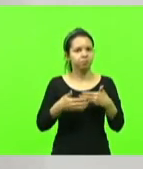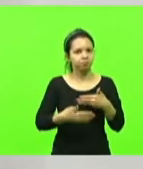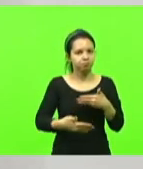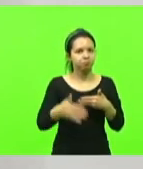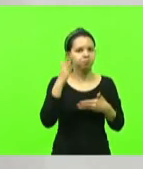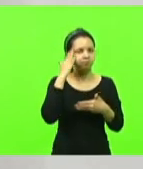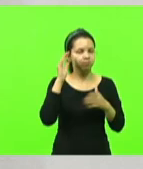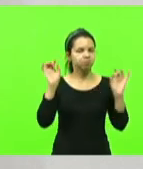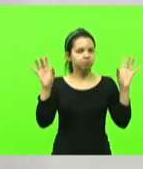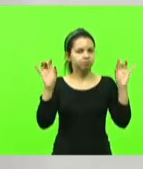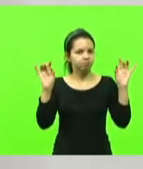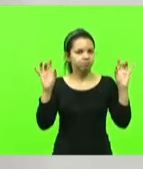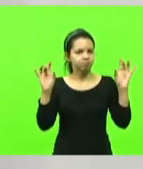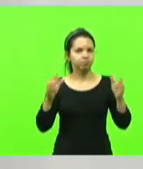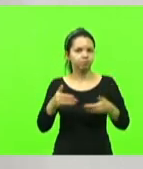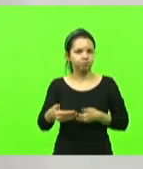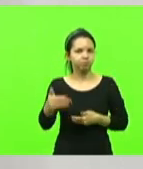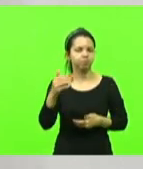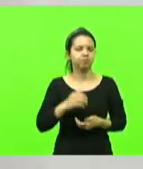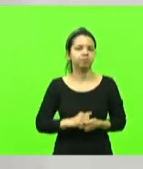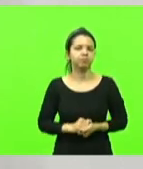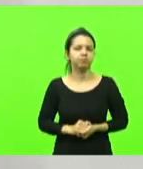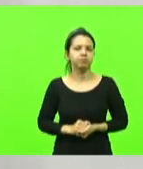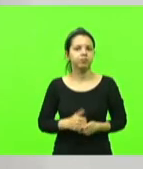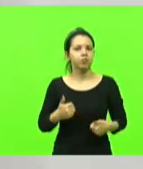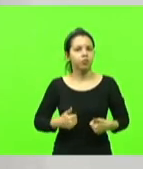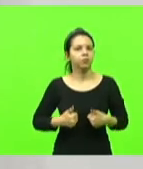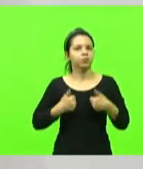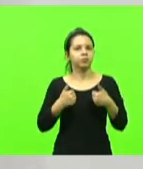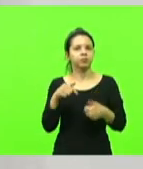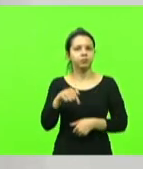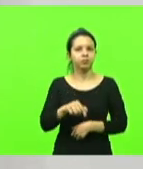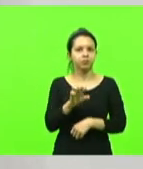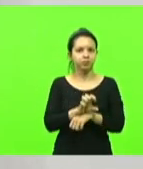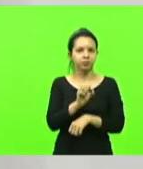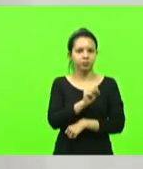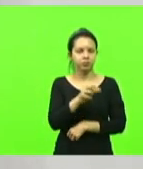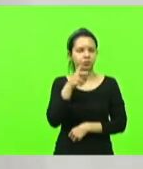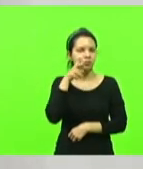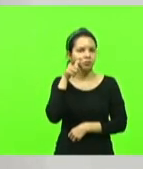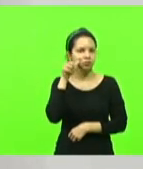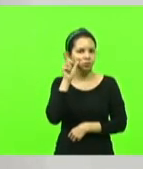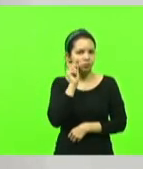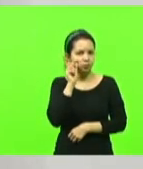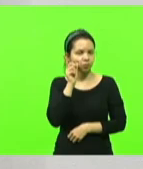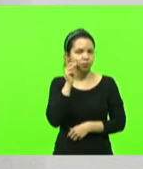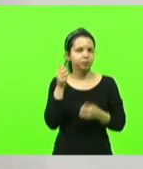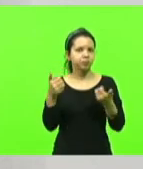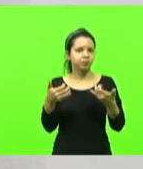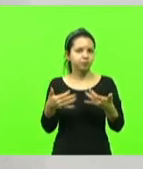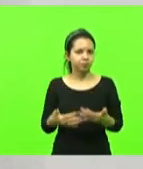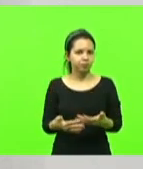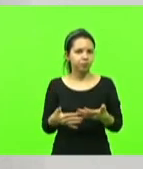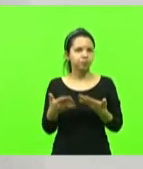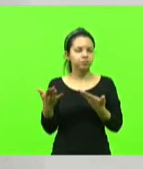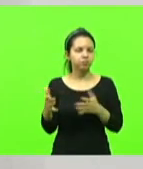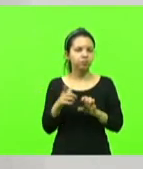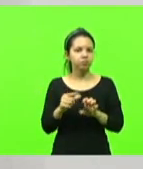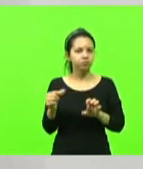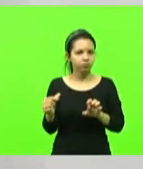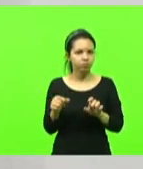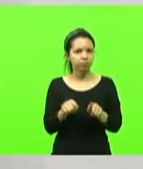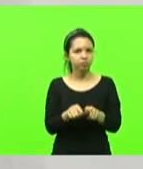brilhante. Mais um orgulho para Santa Catarina. Ontem, depoimento do empresário Luciano Hang,